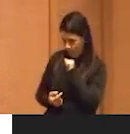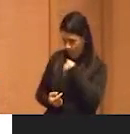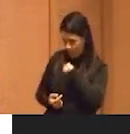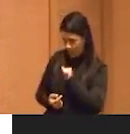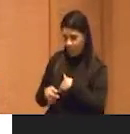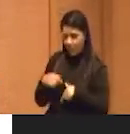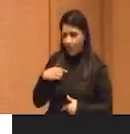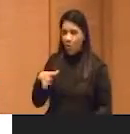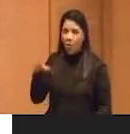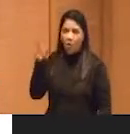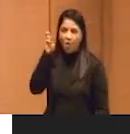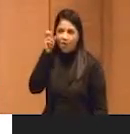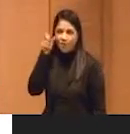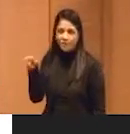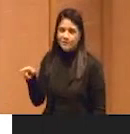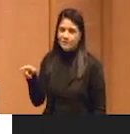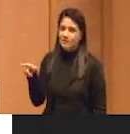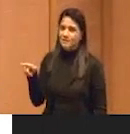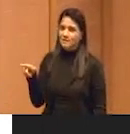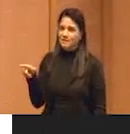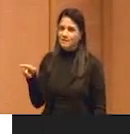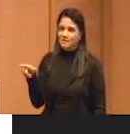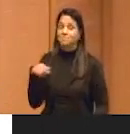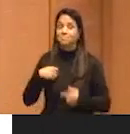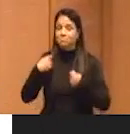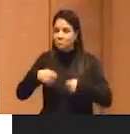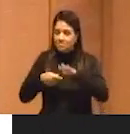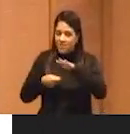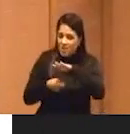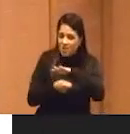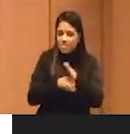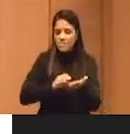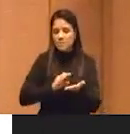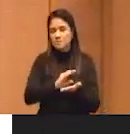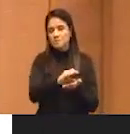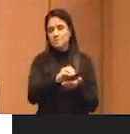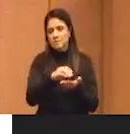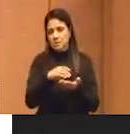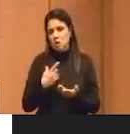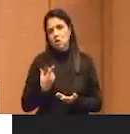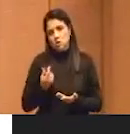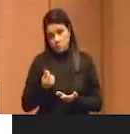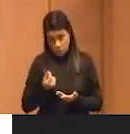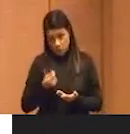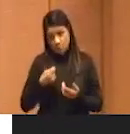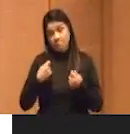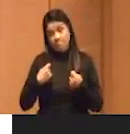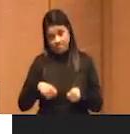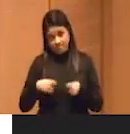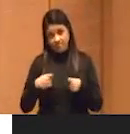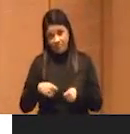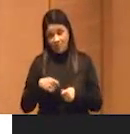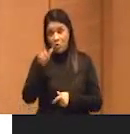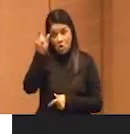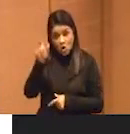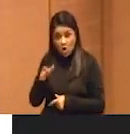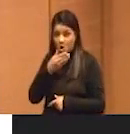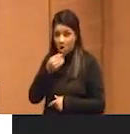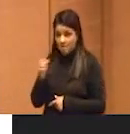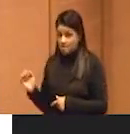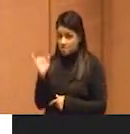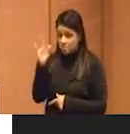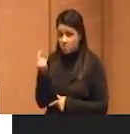alta, em destaque, então, temos que investir. Custa? Claro que custa, porque esses homens mais ricos